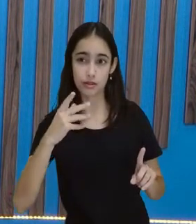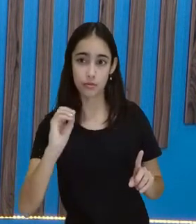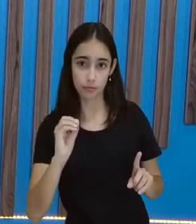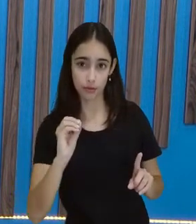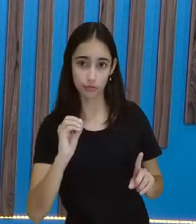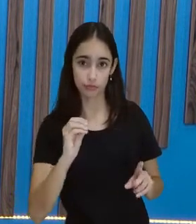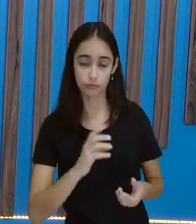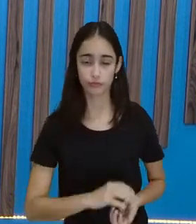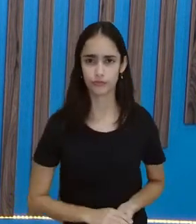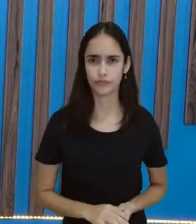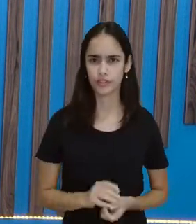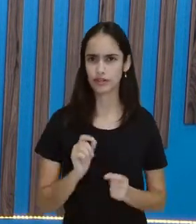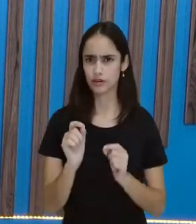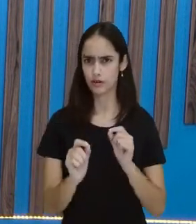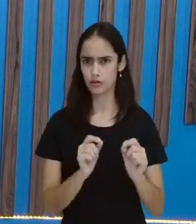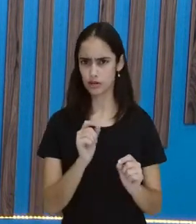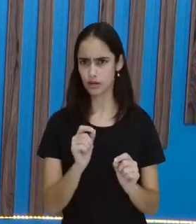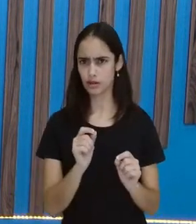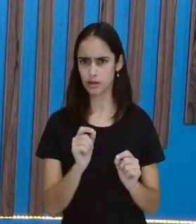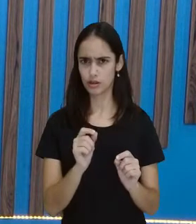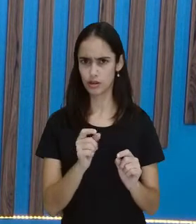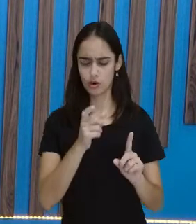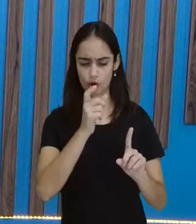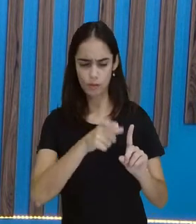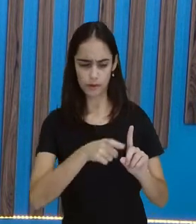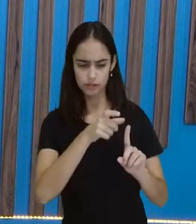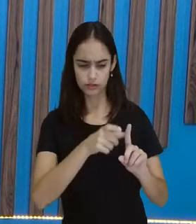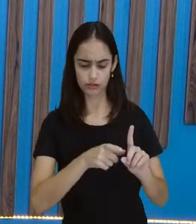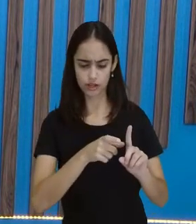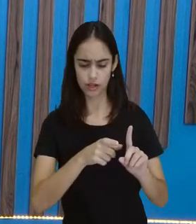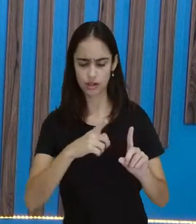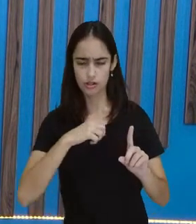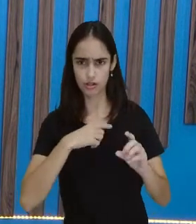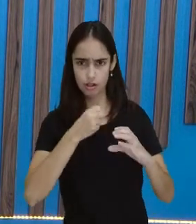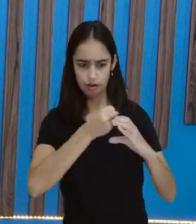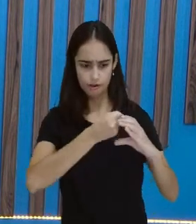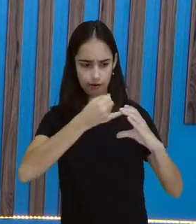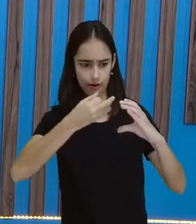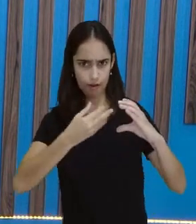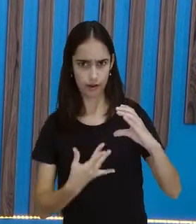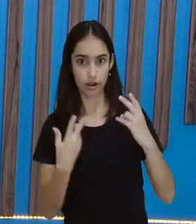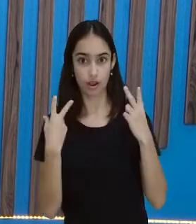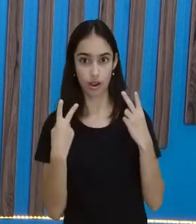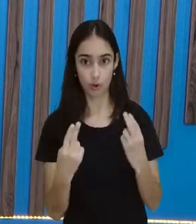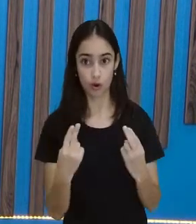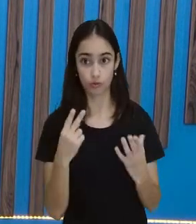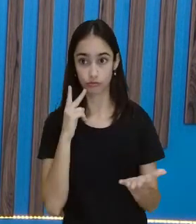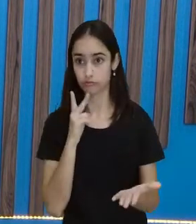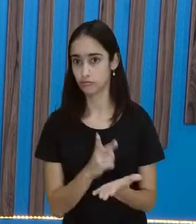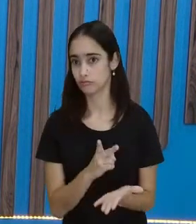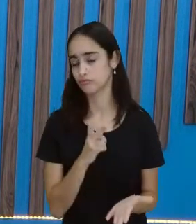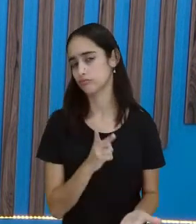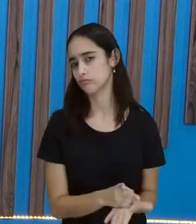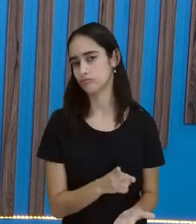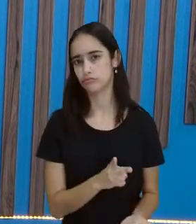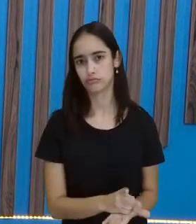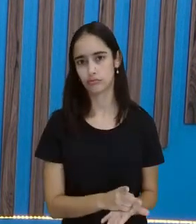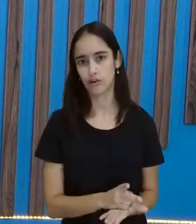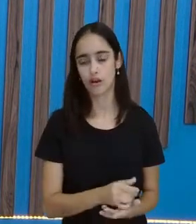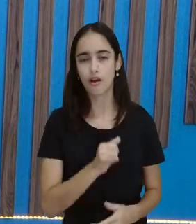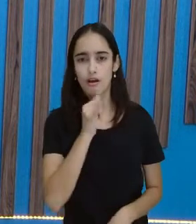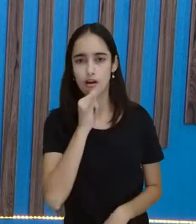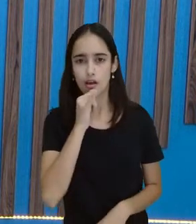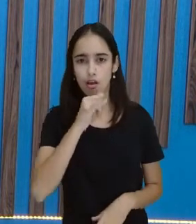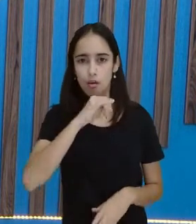personagem que tem sempre a mesma característica em toda história. Certo? Então, por exemplo, o leão.